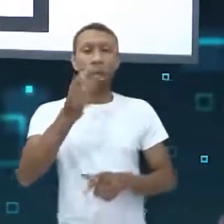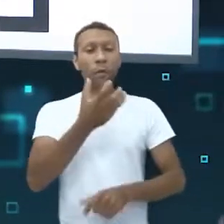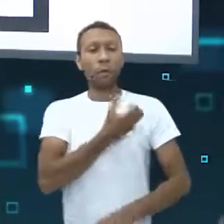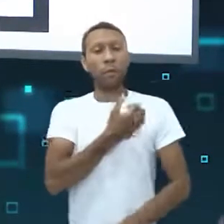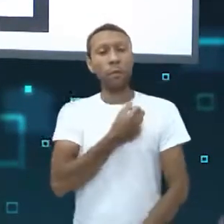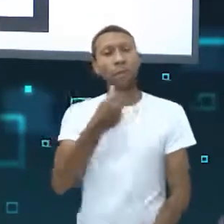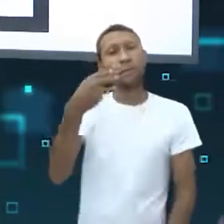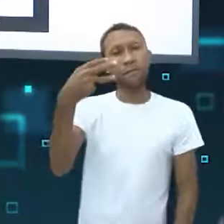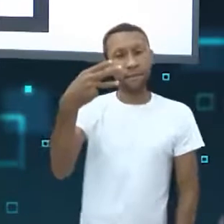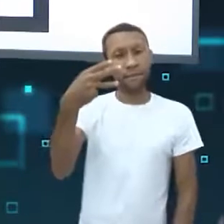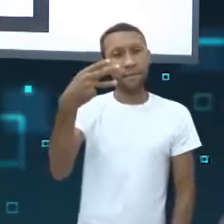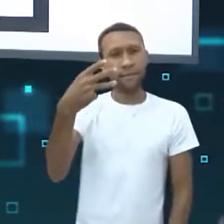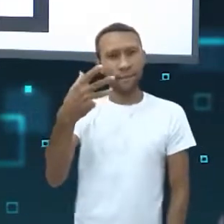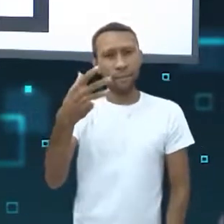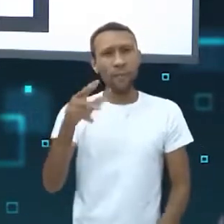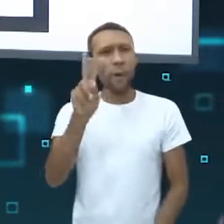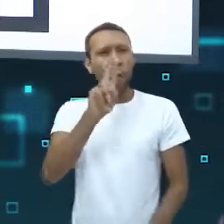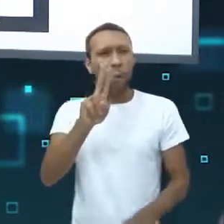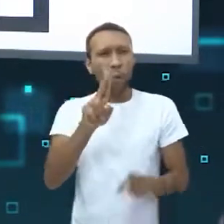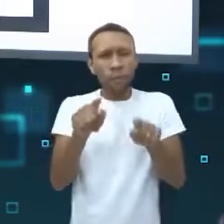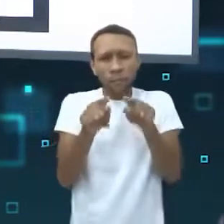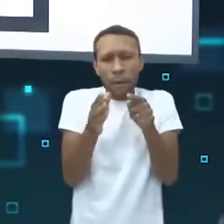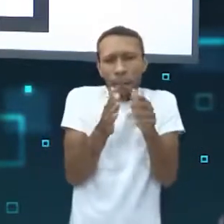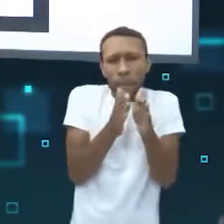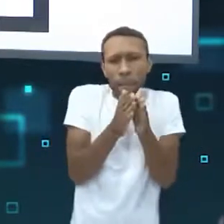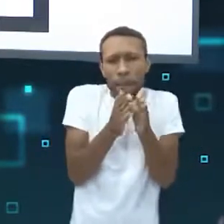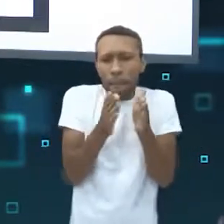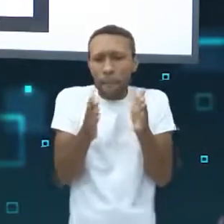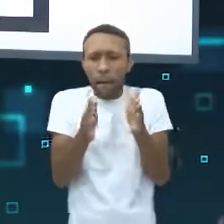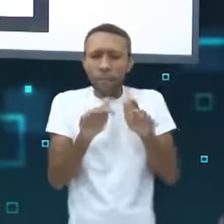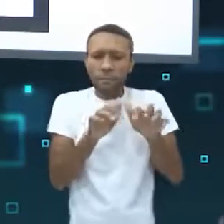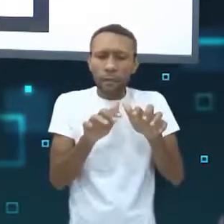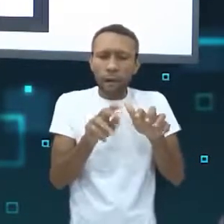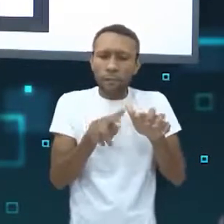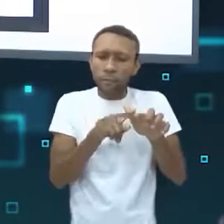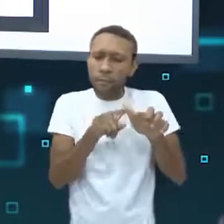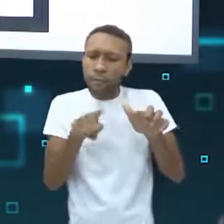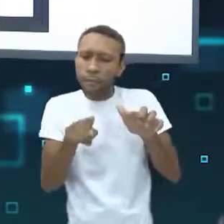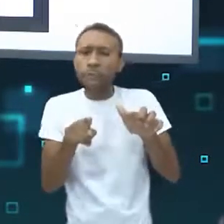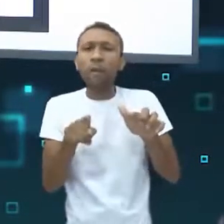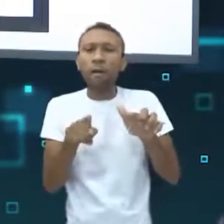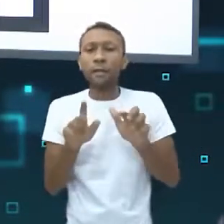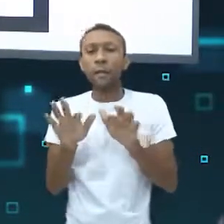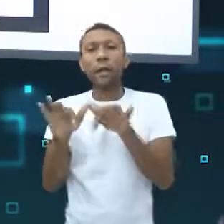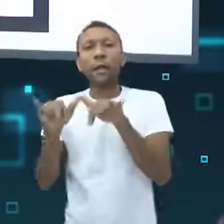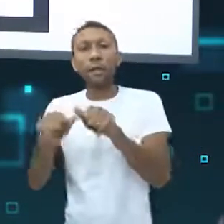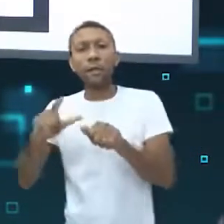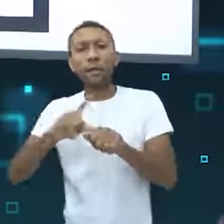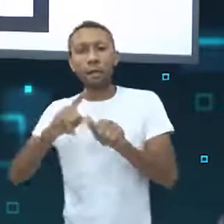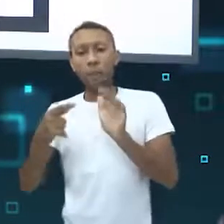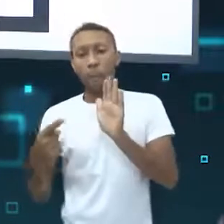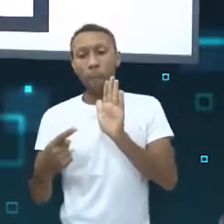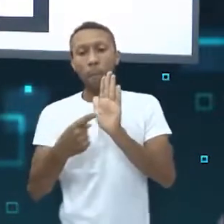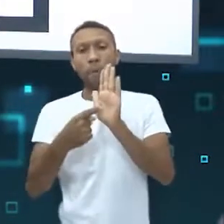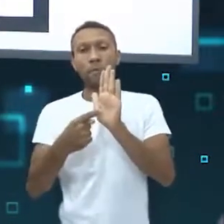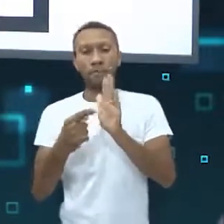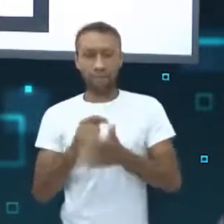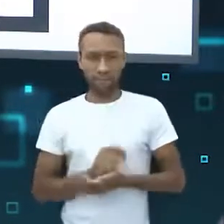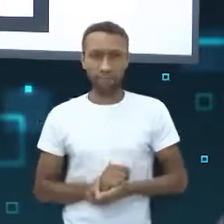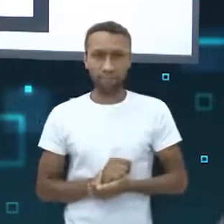pelo arroba. Use de espaços como se fosse digitar uma frase normal e termine com um ponto final.